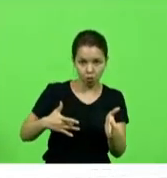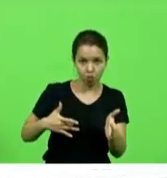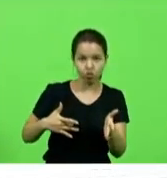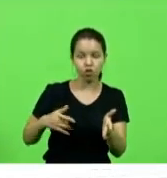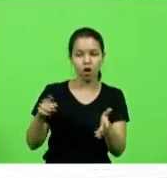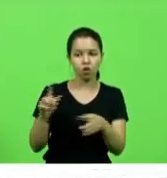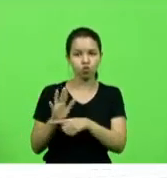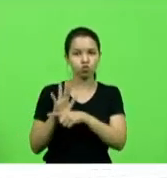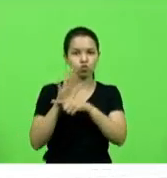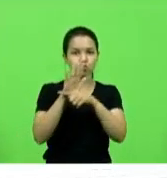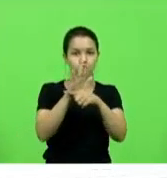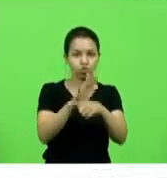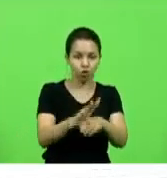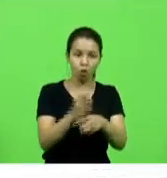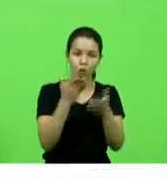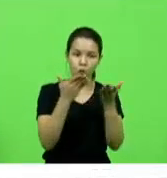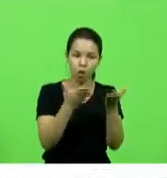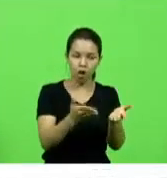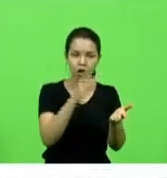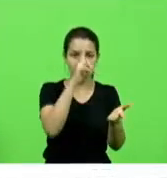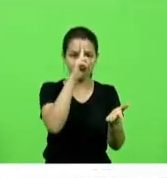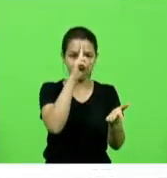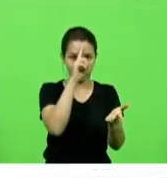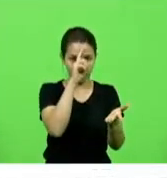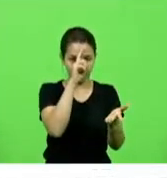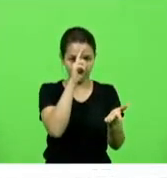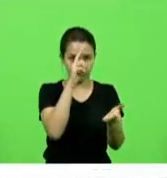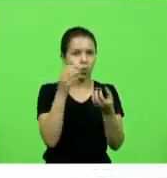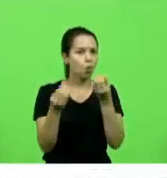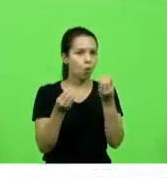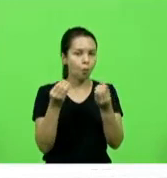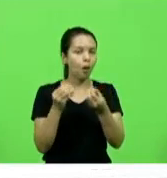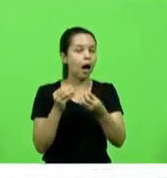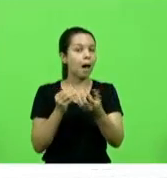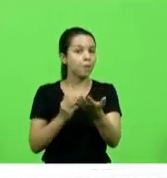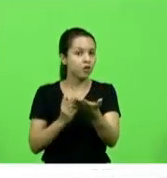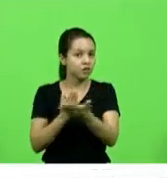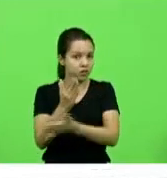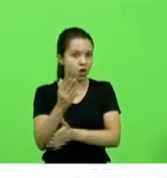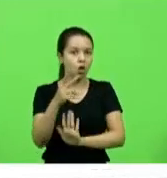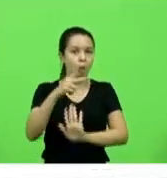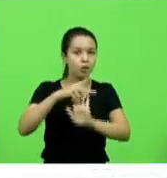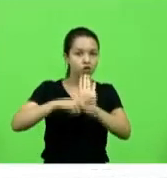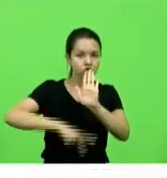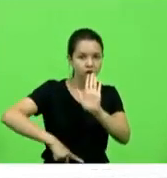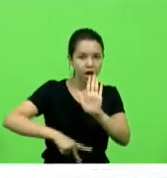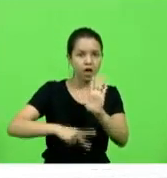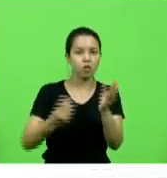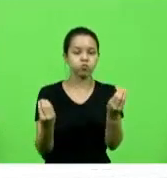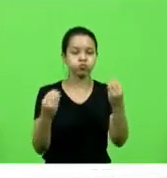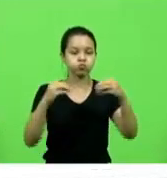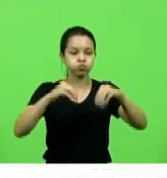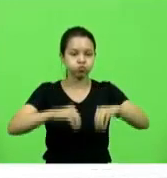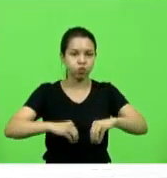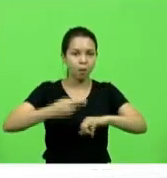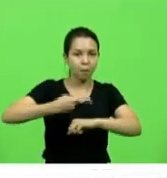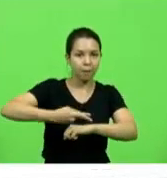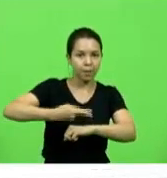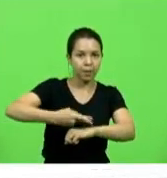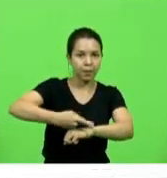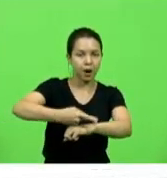hospital de Brastonorte com a aprovação do projeto para implantação dos leitos de UTI naquele hospital